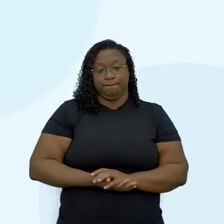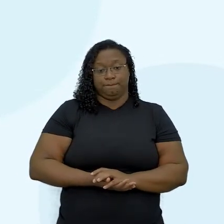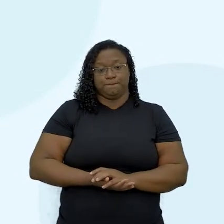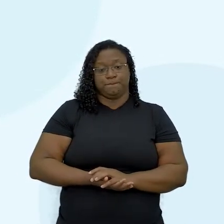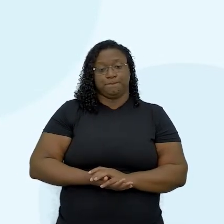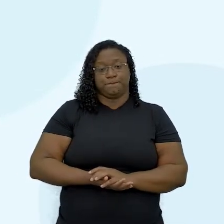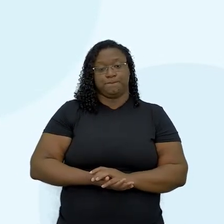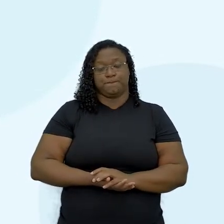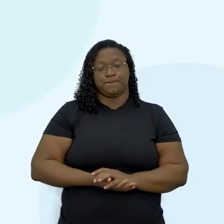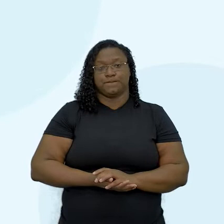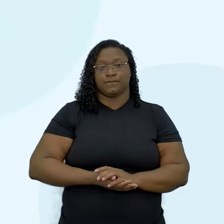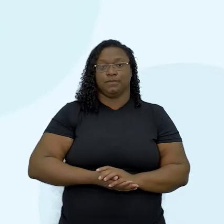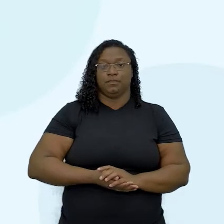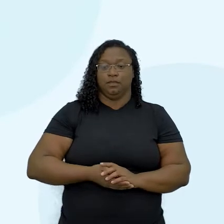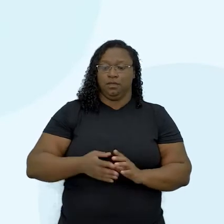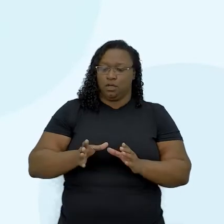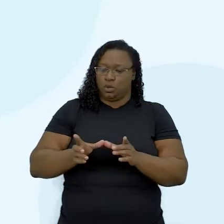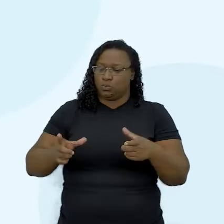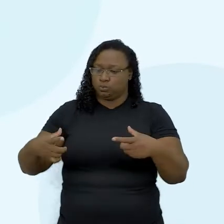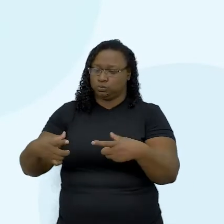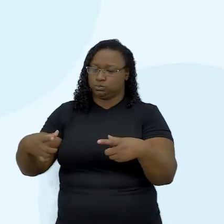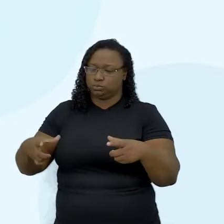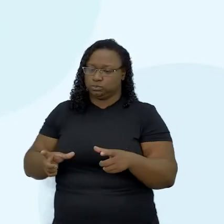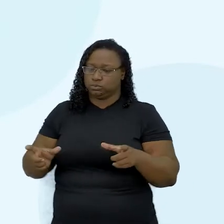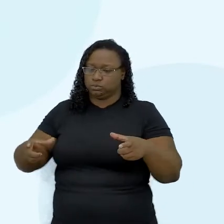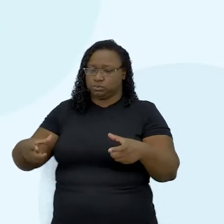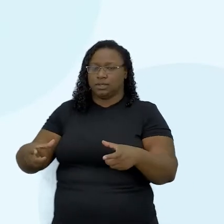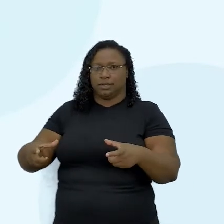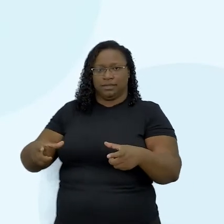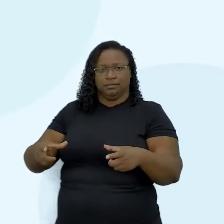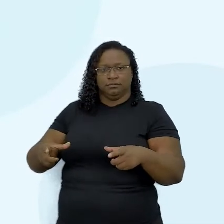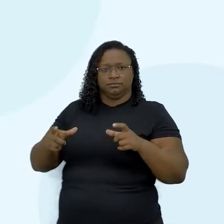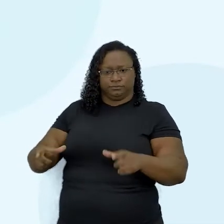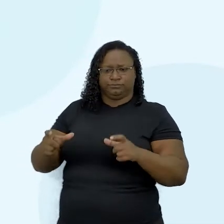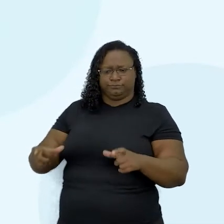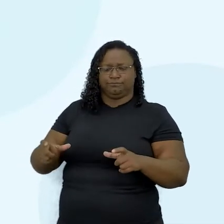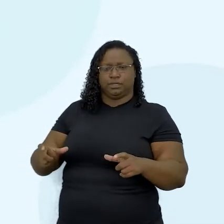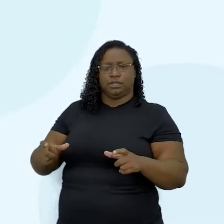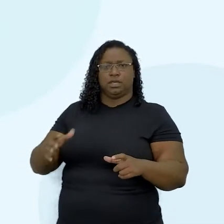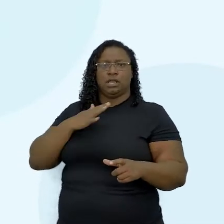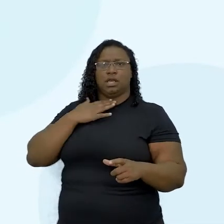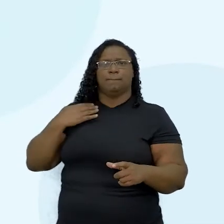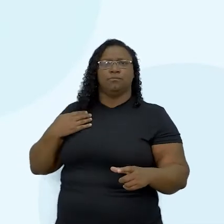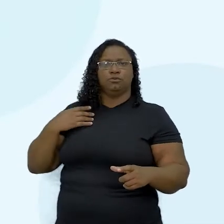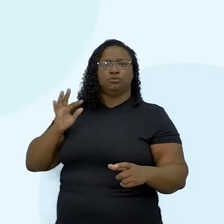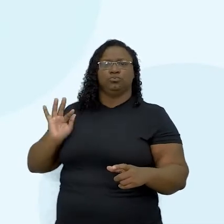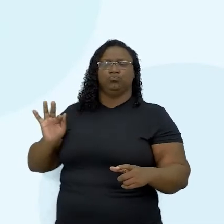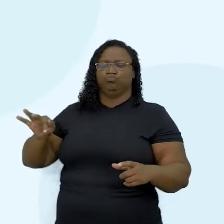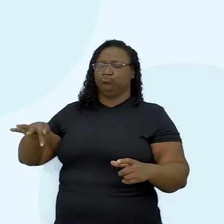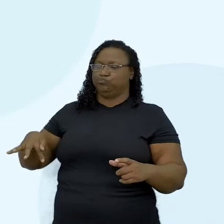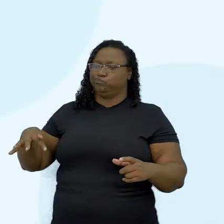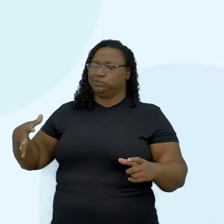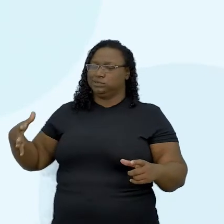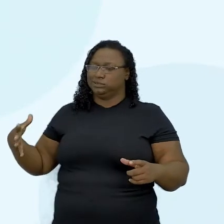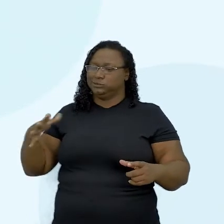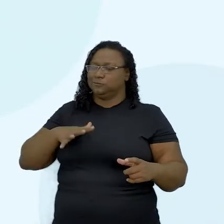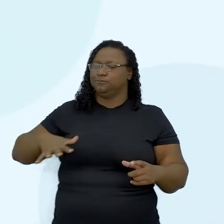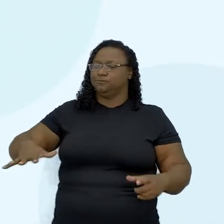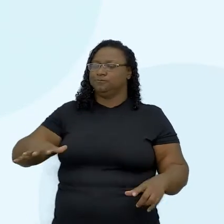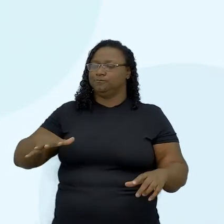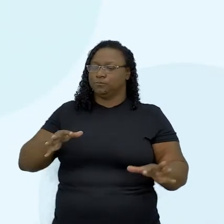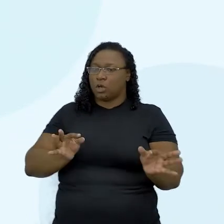esses locais no globo em que a morte é tida como um último exercício de dominação.